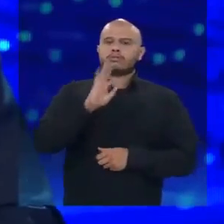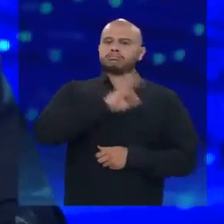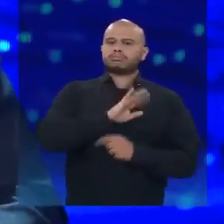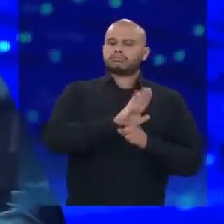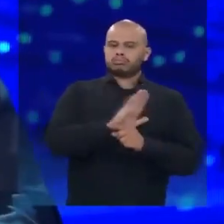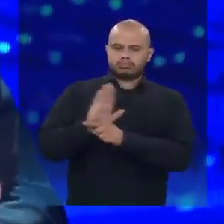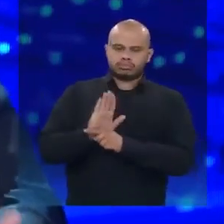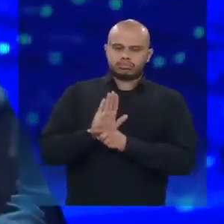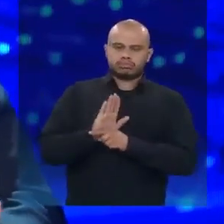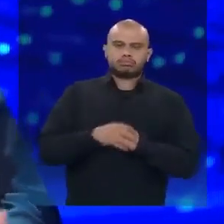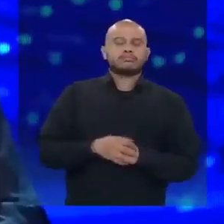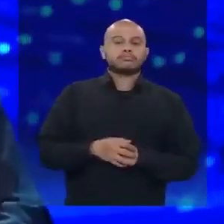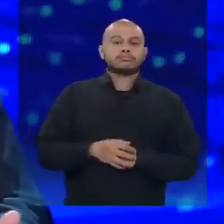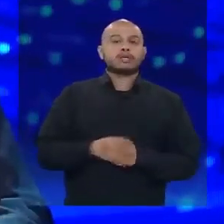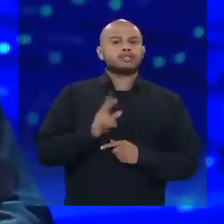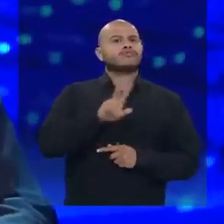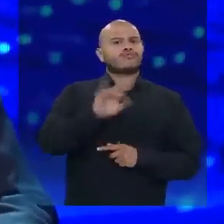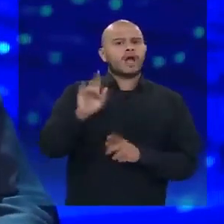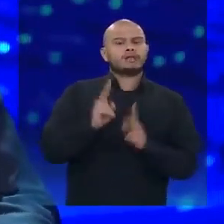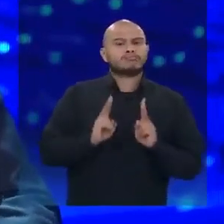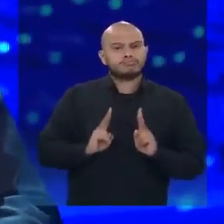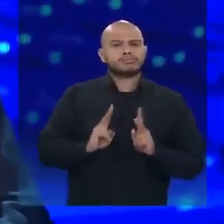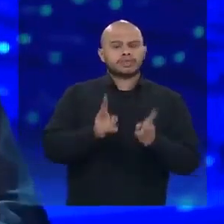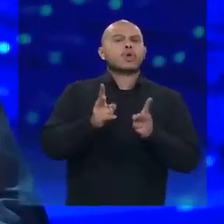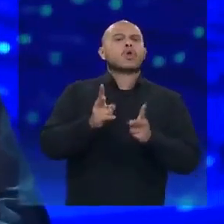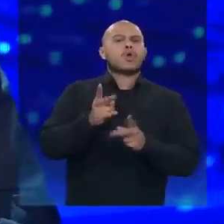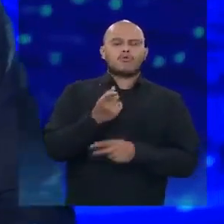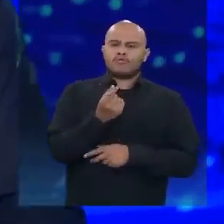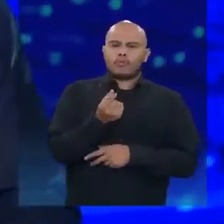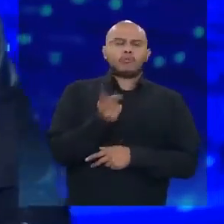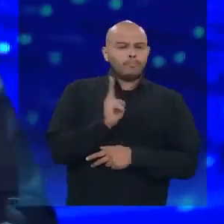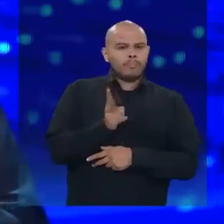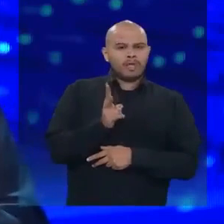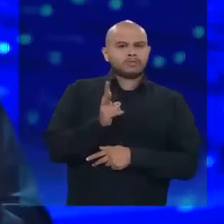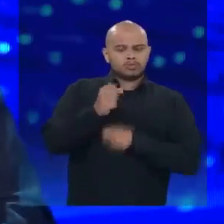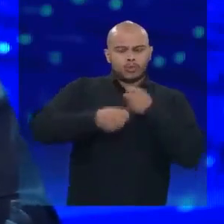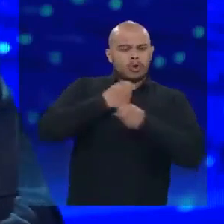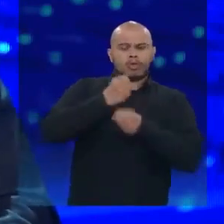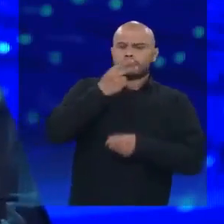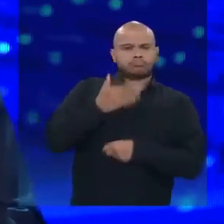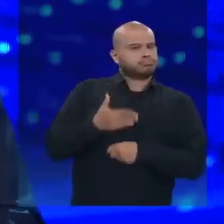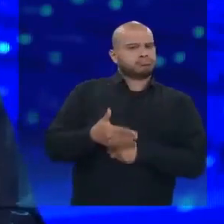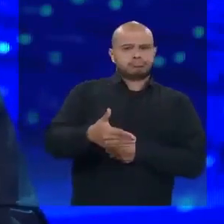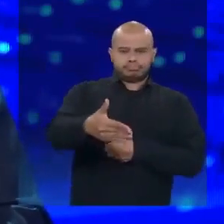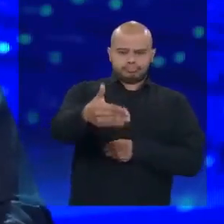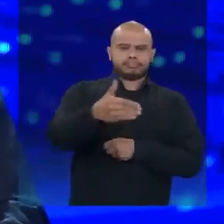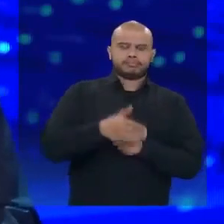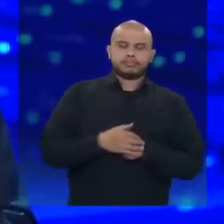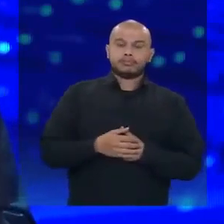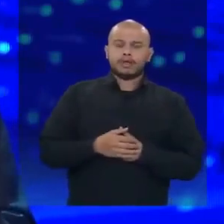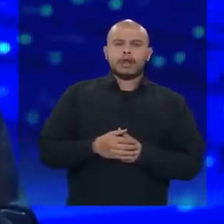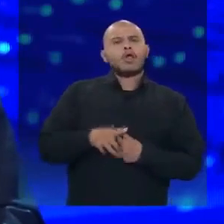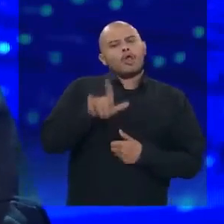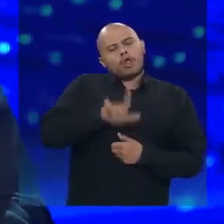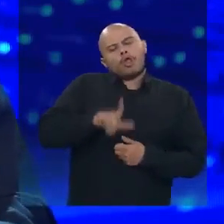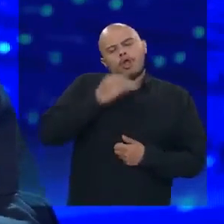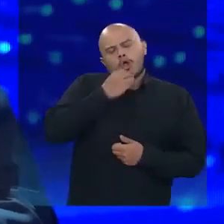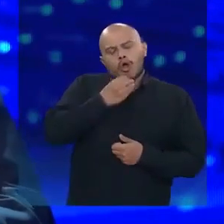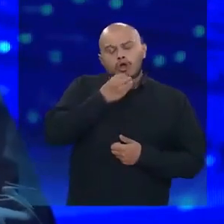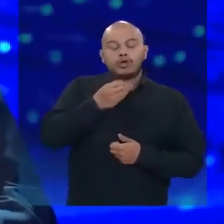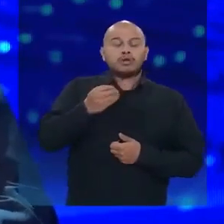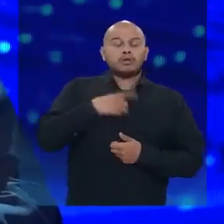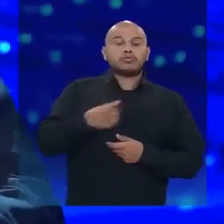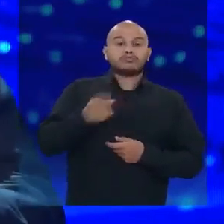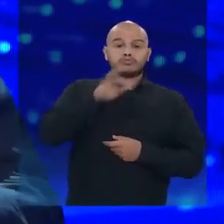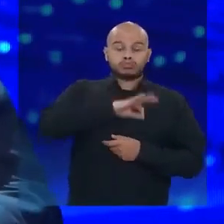E nós vamos manter esse valor a partir do ano que vem. Logicamente, esse auxílio se